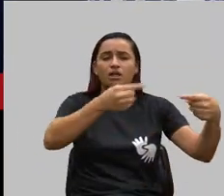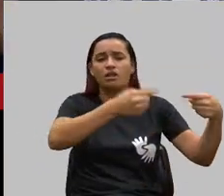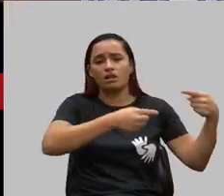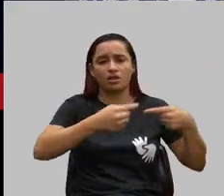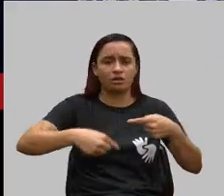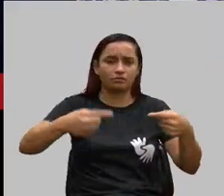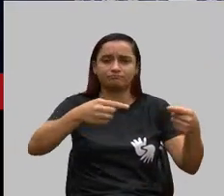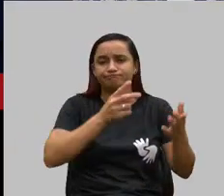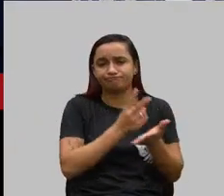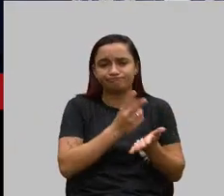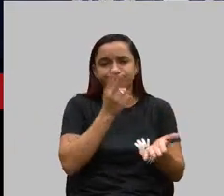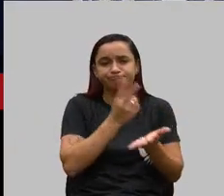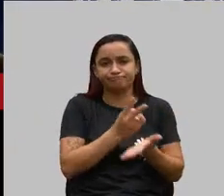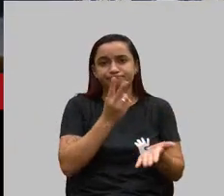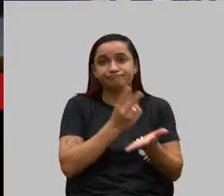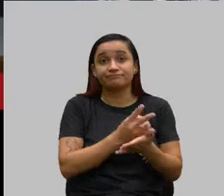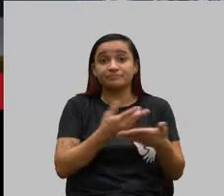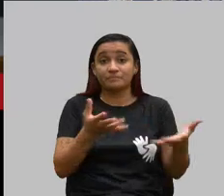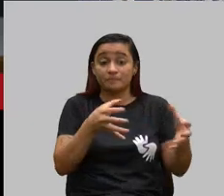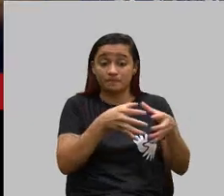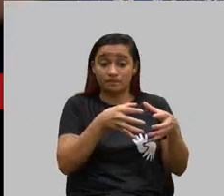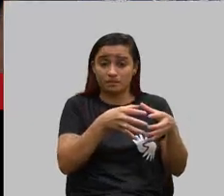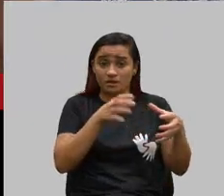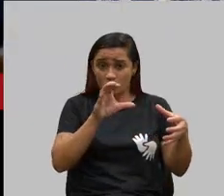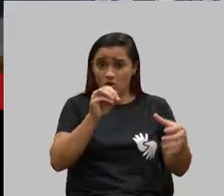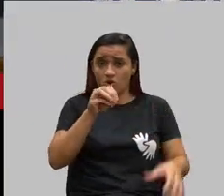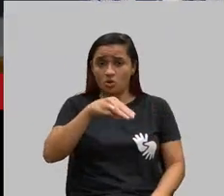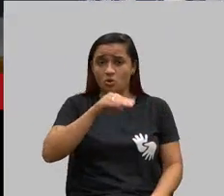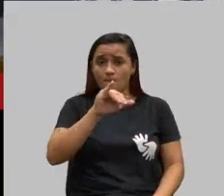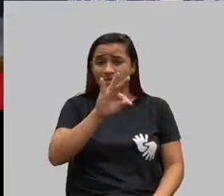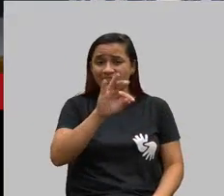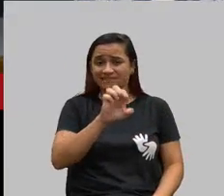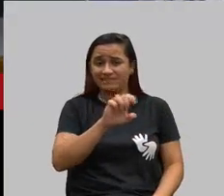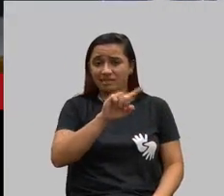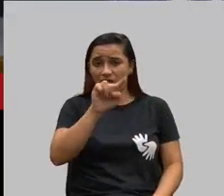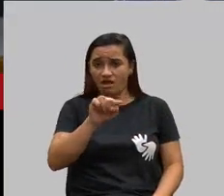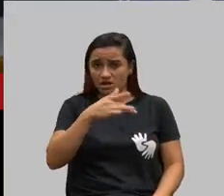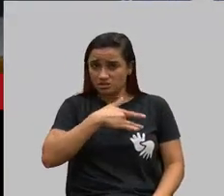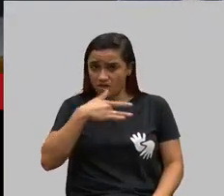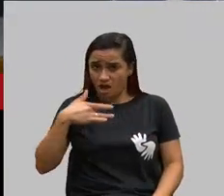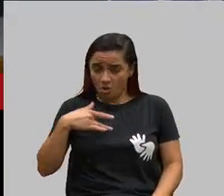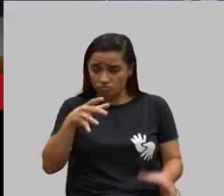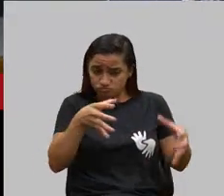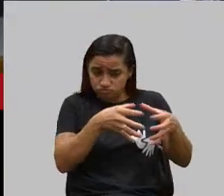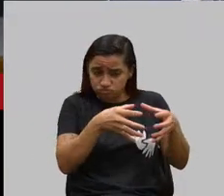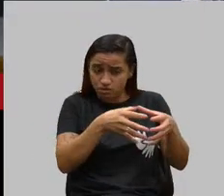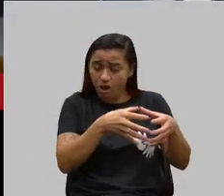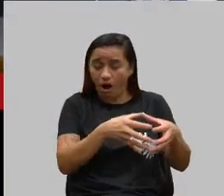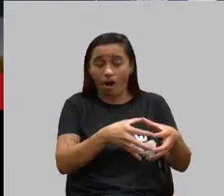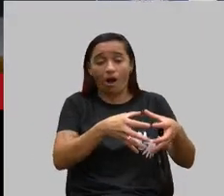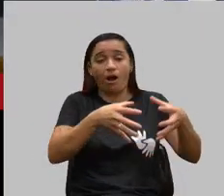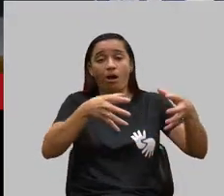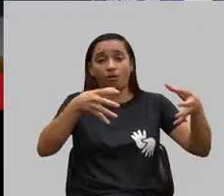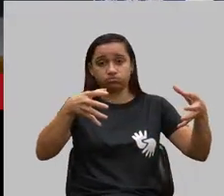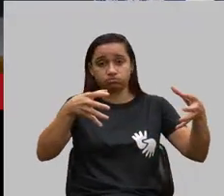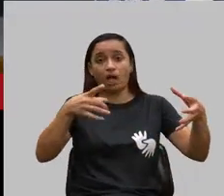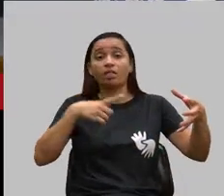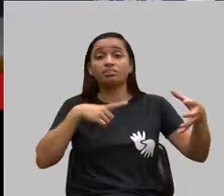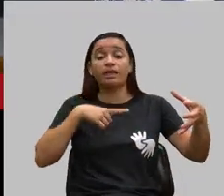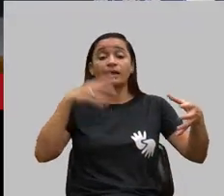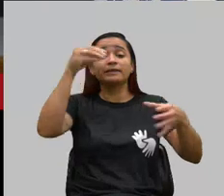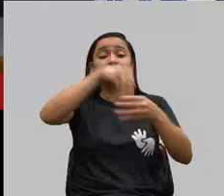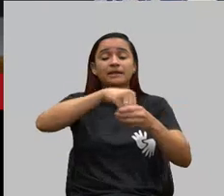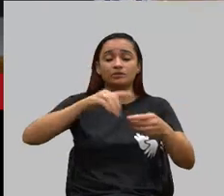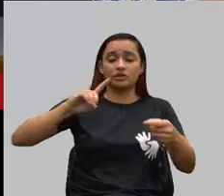E o Comitê de Saúde é um comitê amplo, que abrange Defensoria Pública da